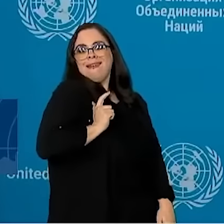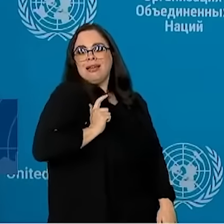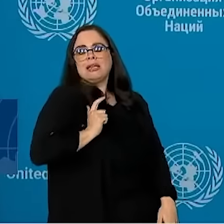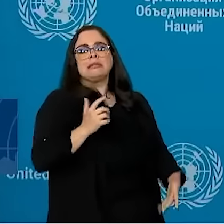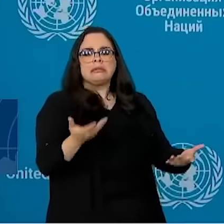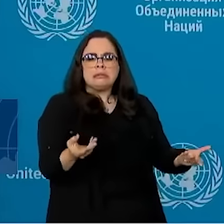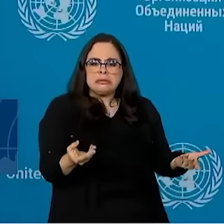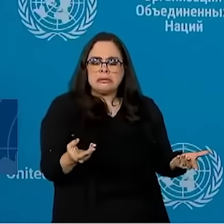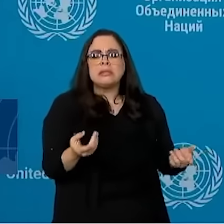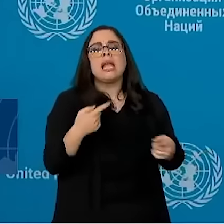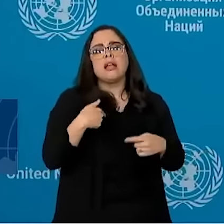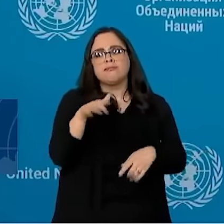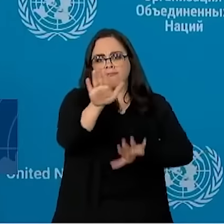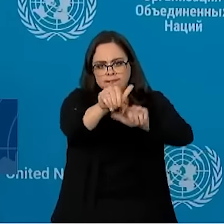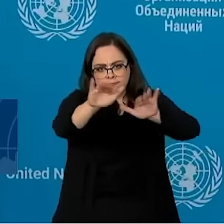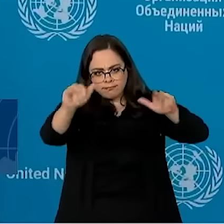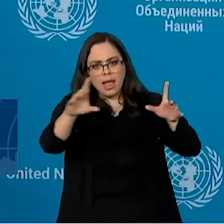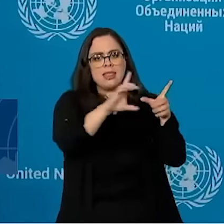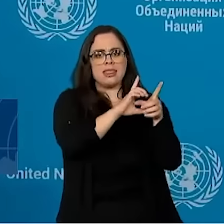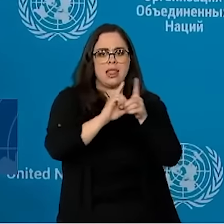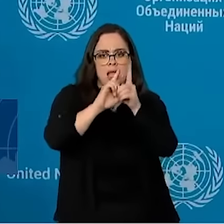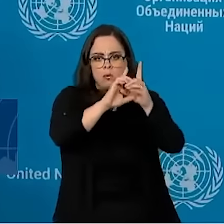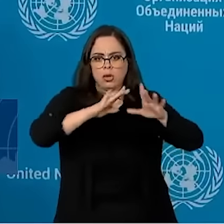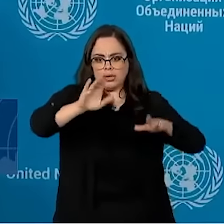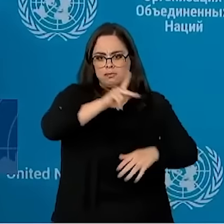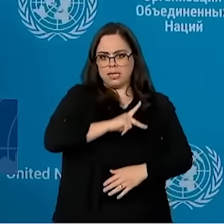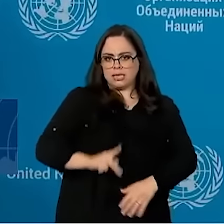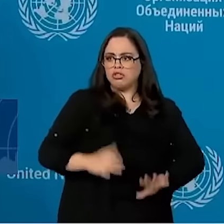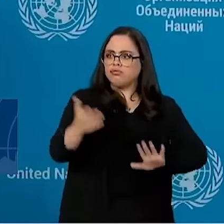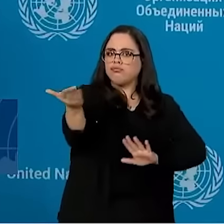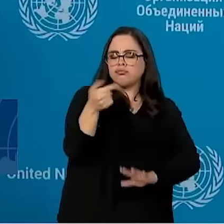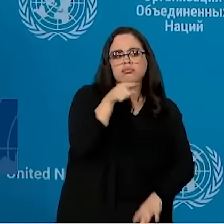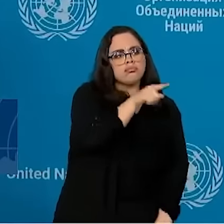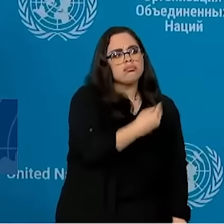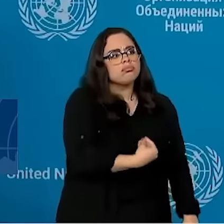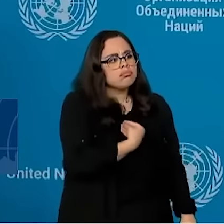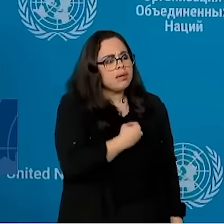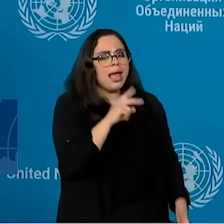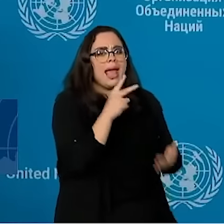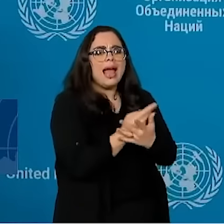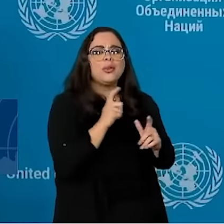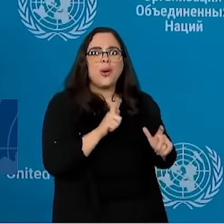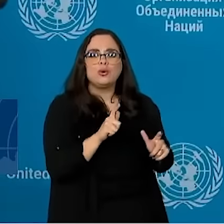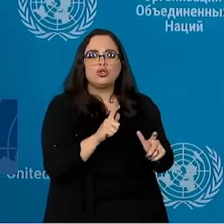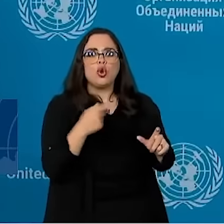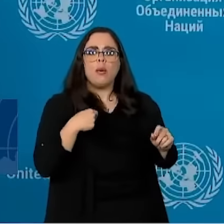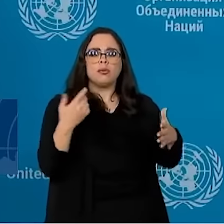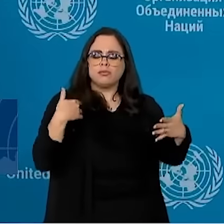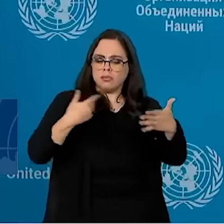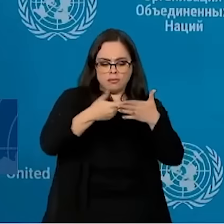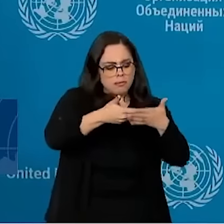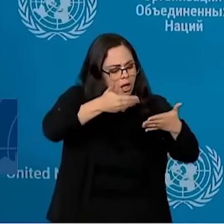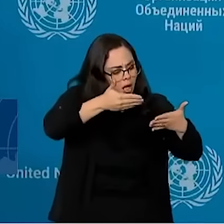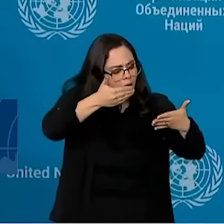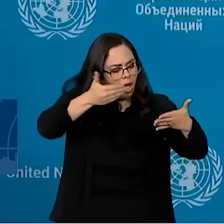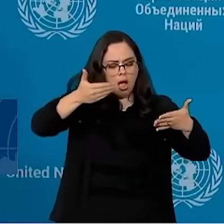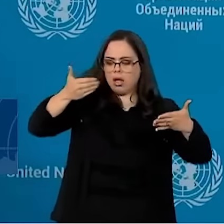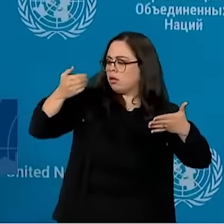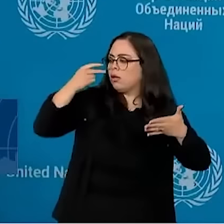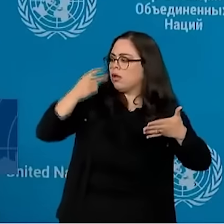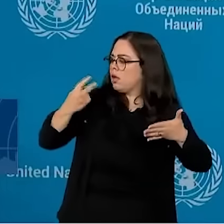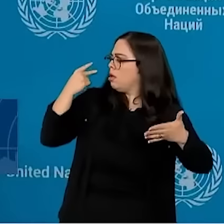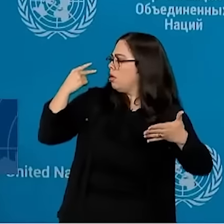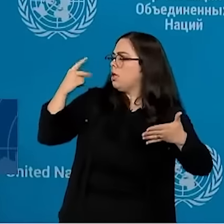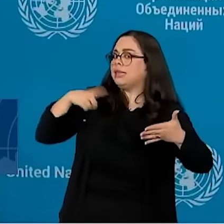Eu chamei os democratas para a gente discutir, ou seja, onde é que a democracia errou. Porque, em algum momento, a democracia